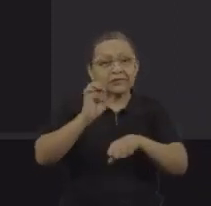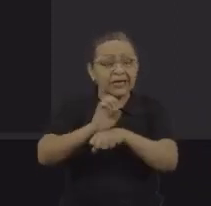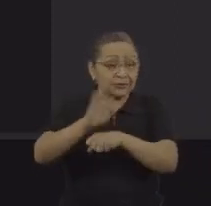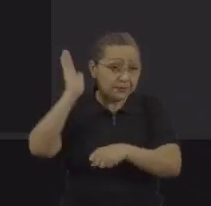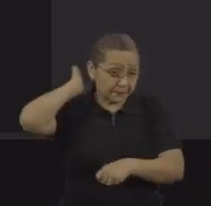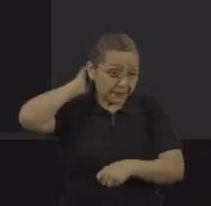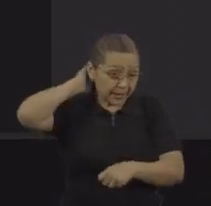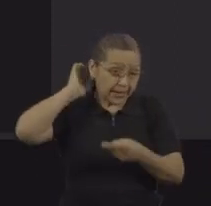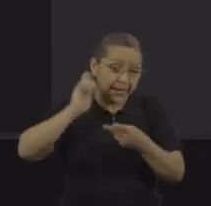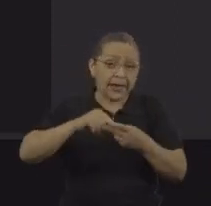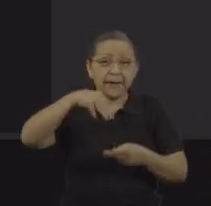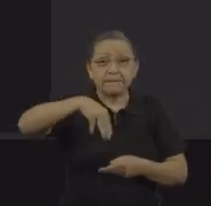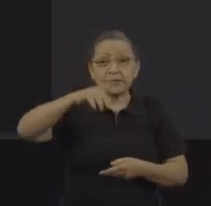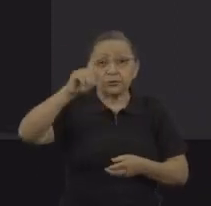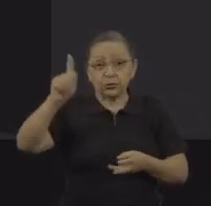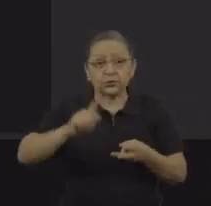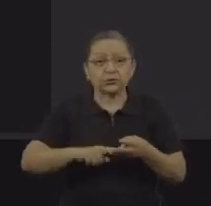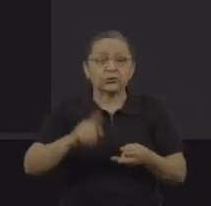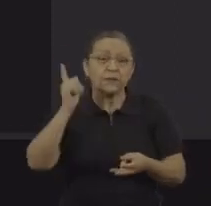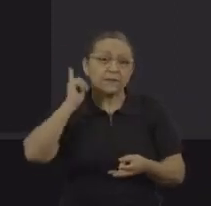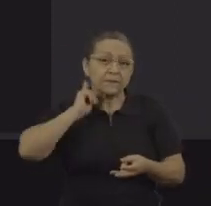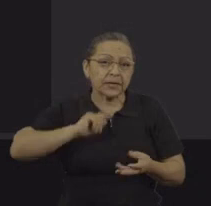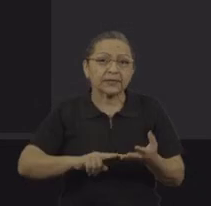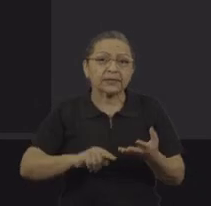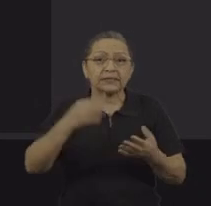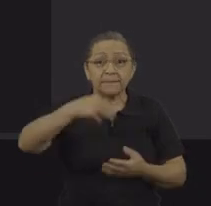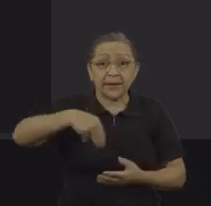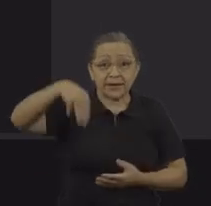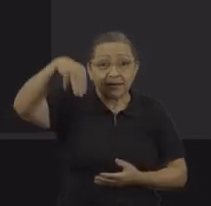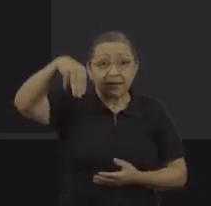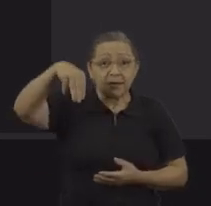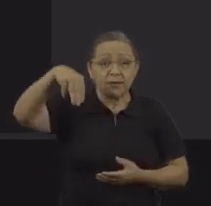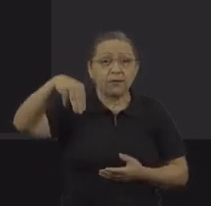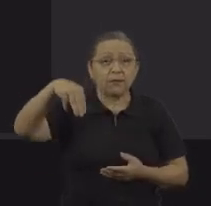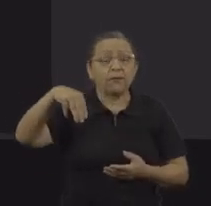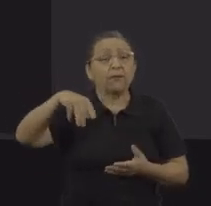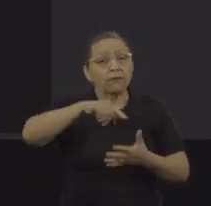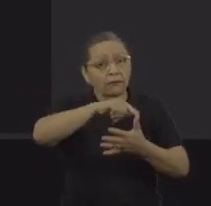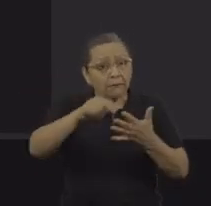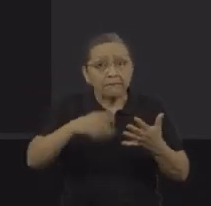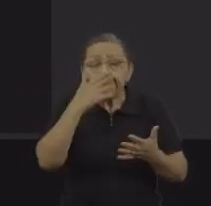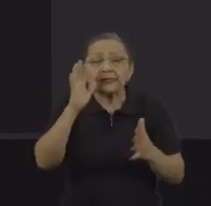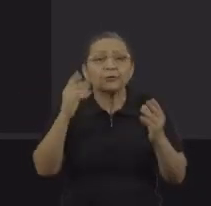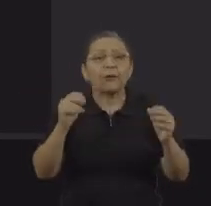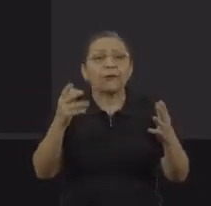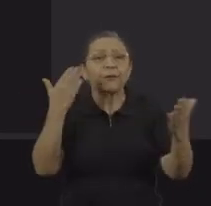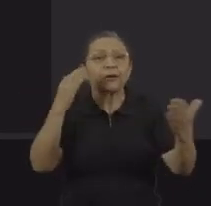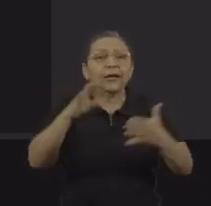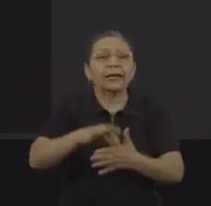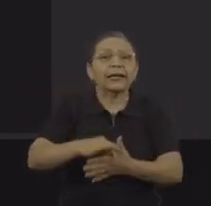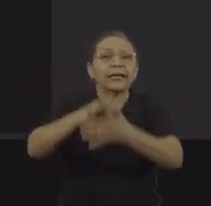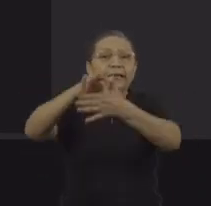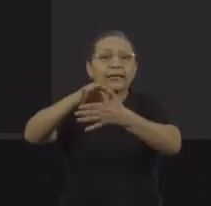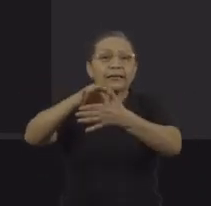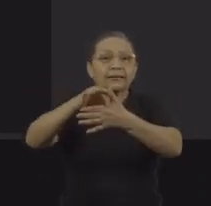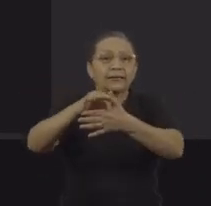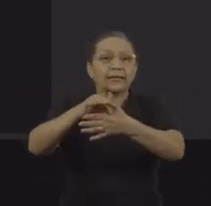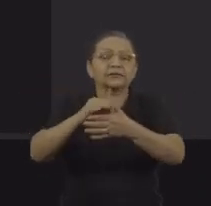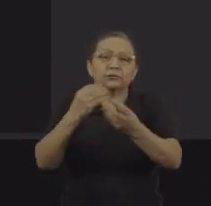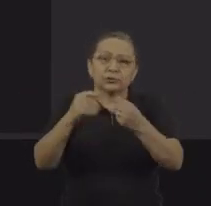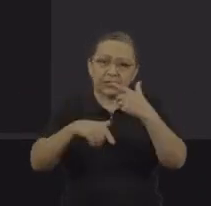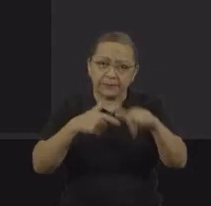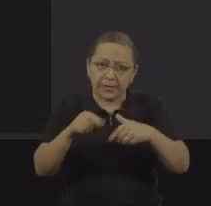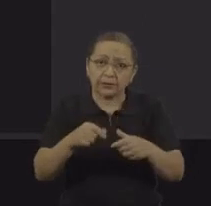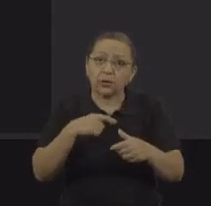Goiás e Maranhão são aqueles que se colocam como líderes em números de resgatados. Pode haver